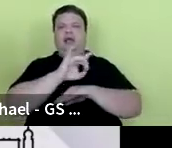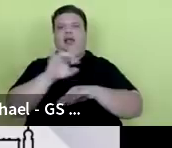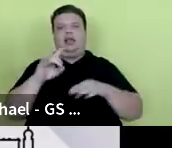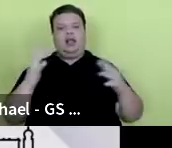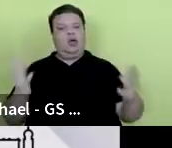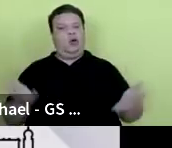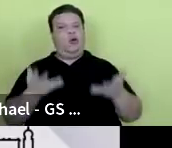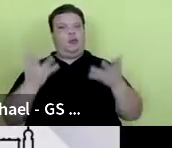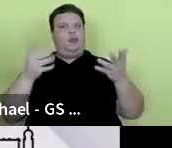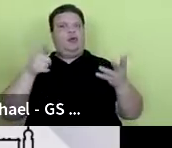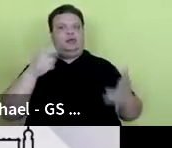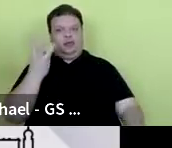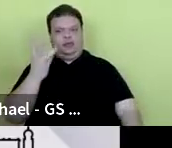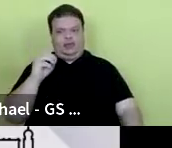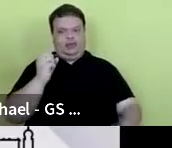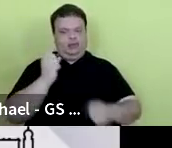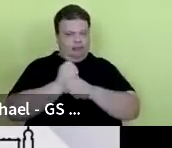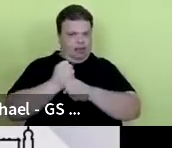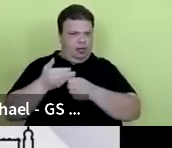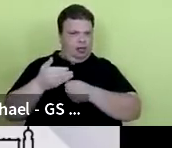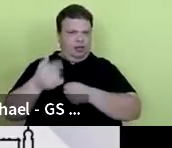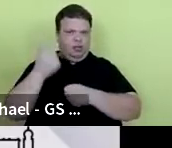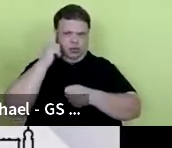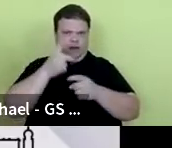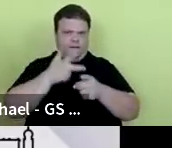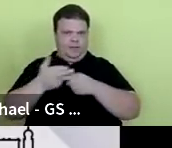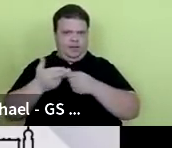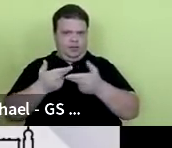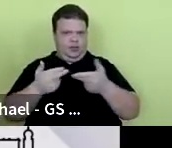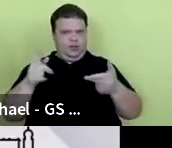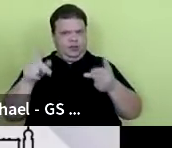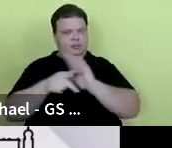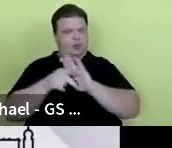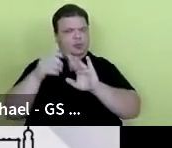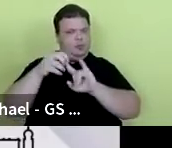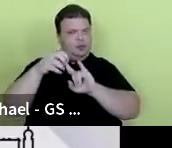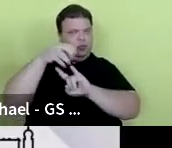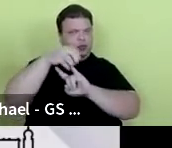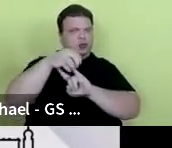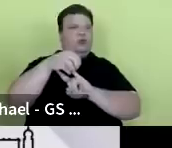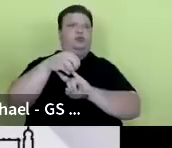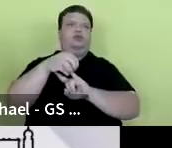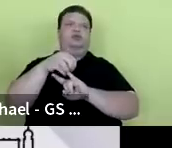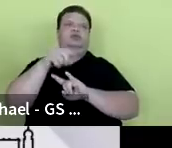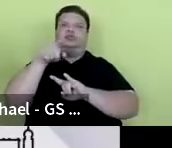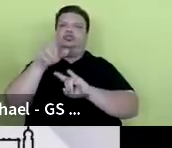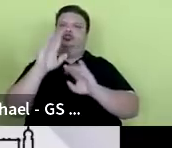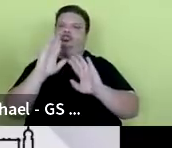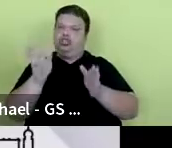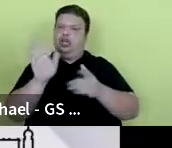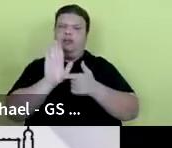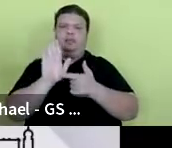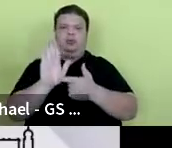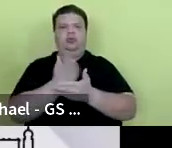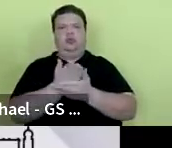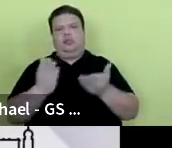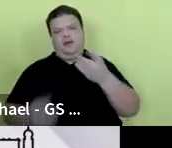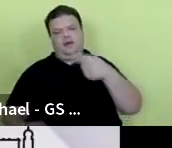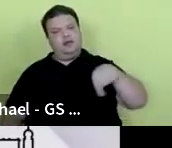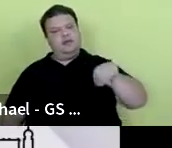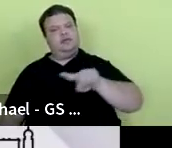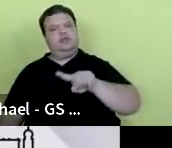de 30 anos de conquistas da Fundação Oswaldo Cruz, como já mostraram a vocês, a gente